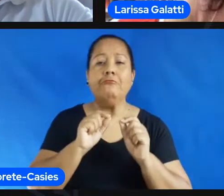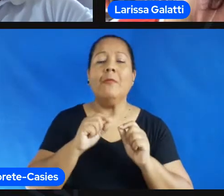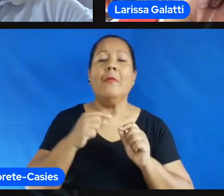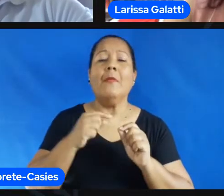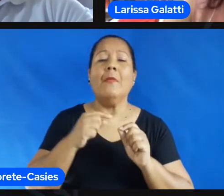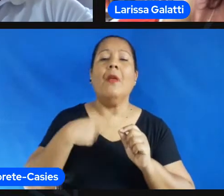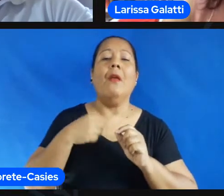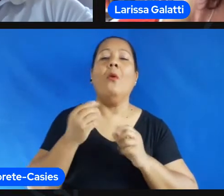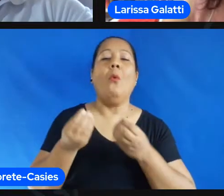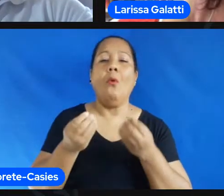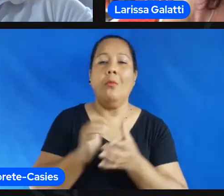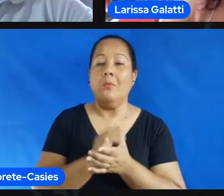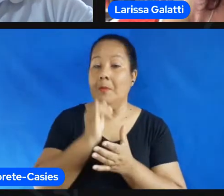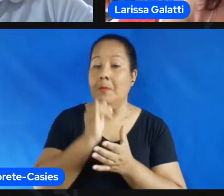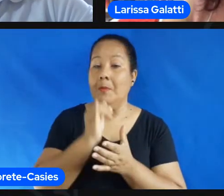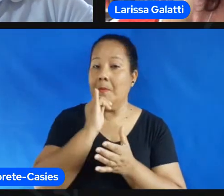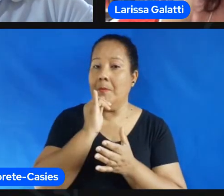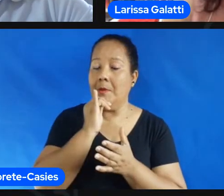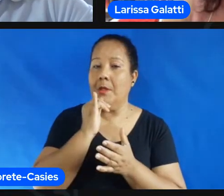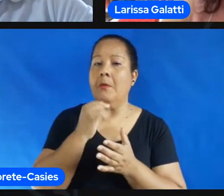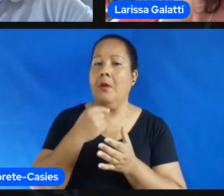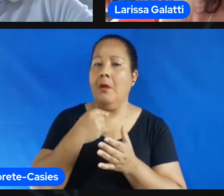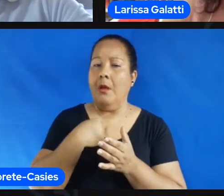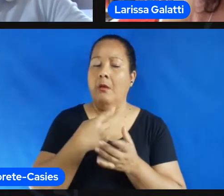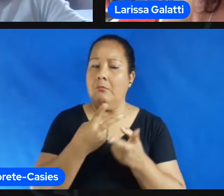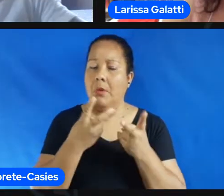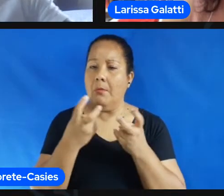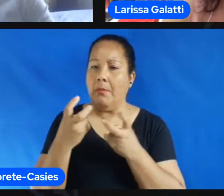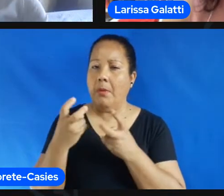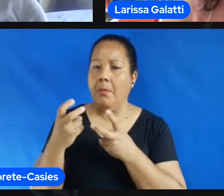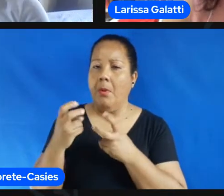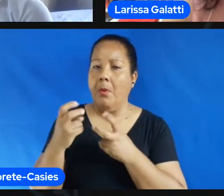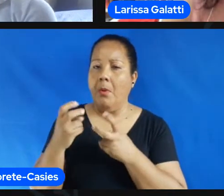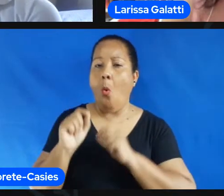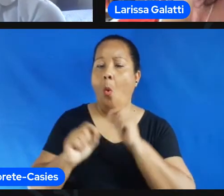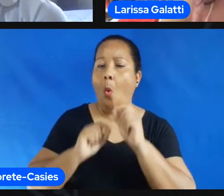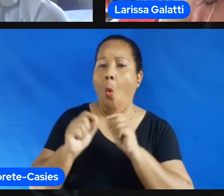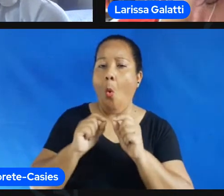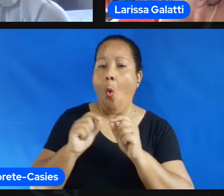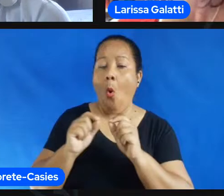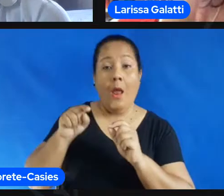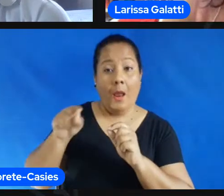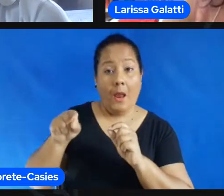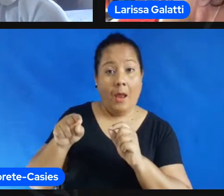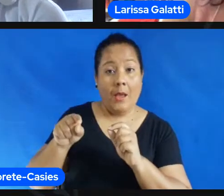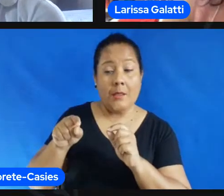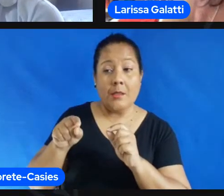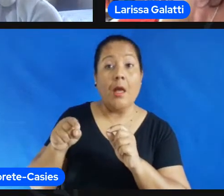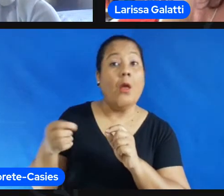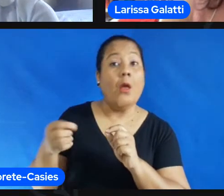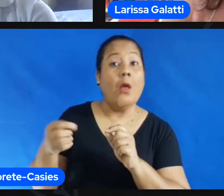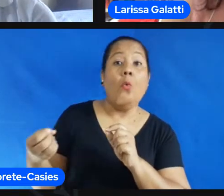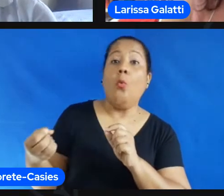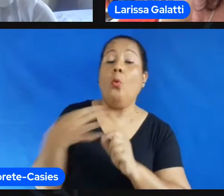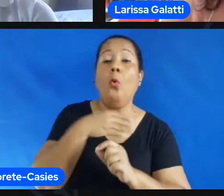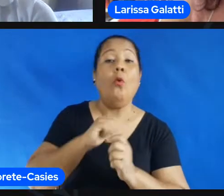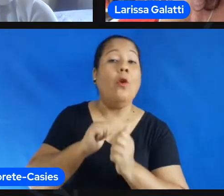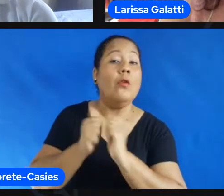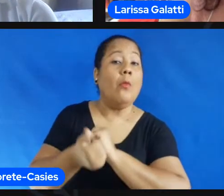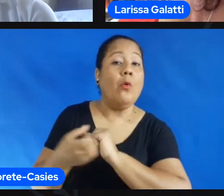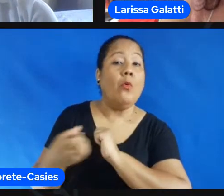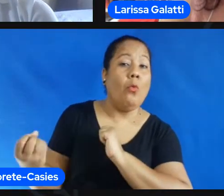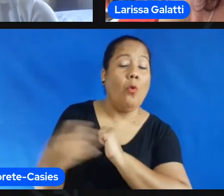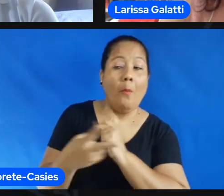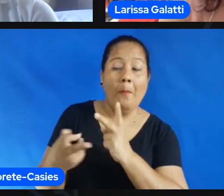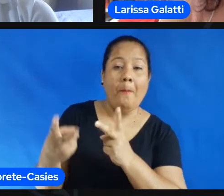mais né mas a gente tem visto um movimento bem interessante das modalidades mais recentes serem mais ousadas